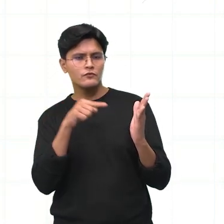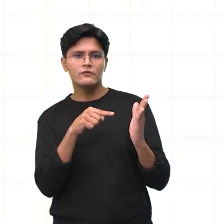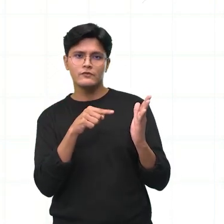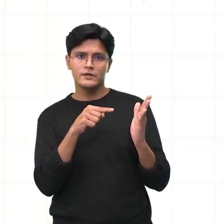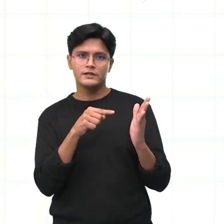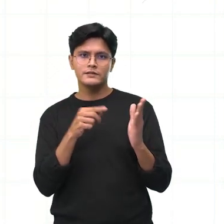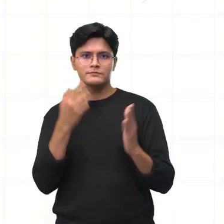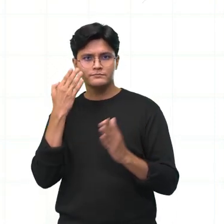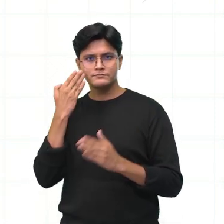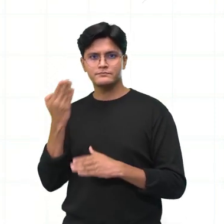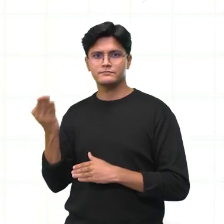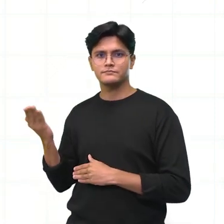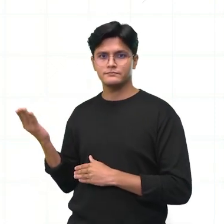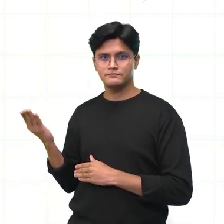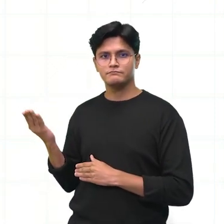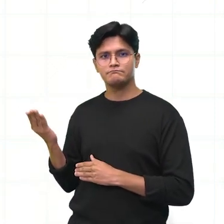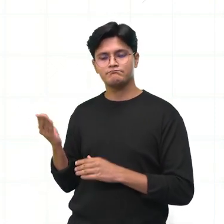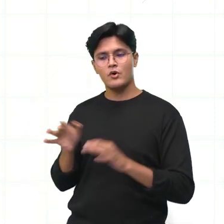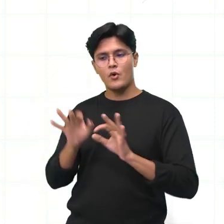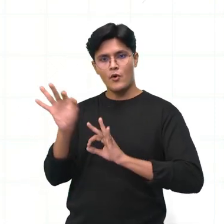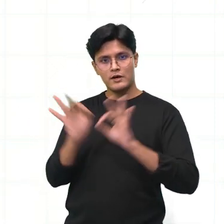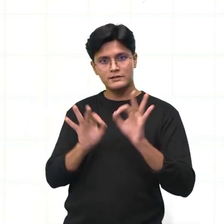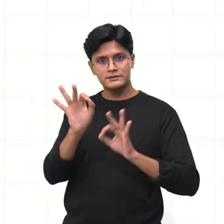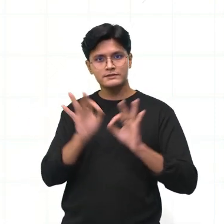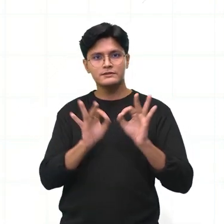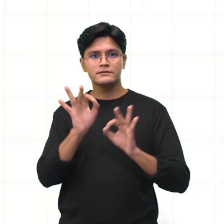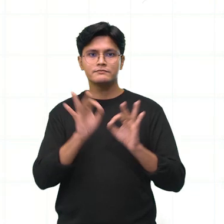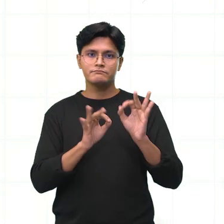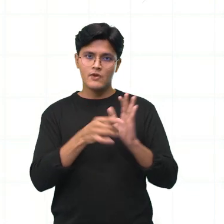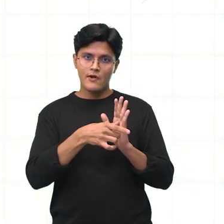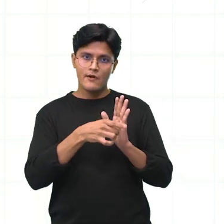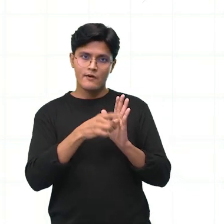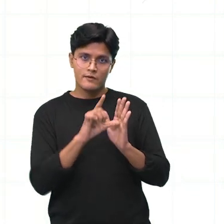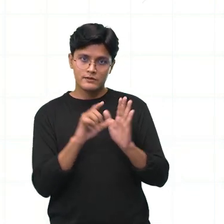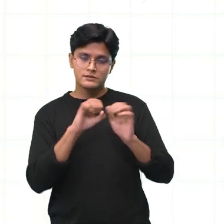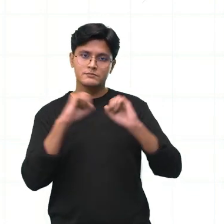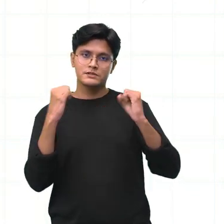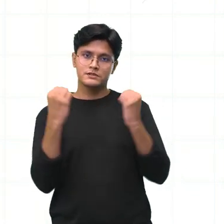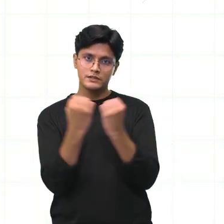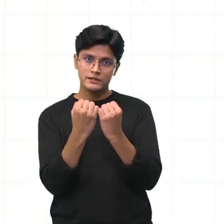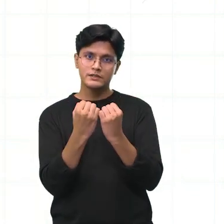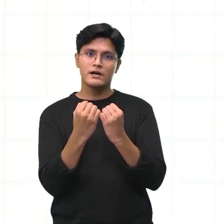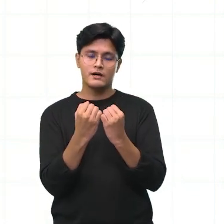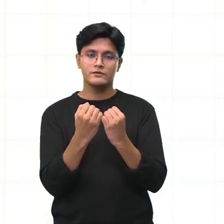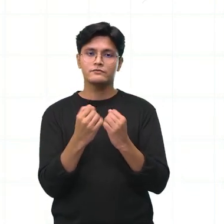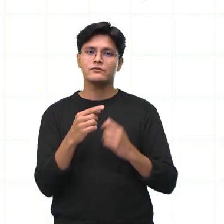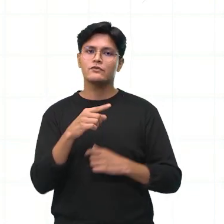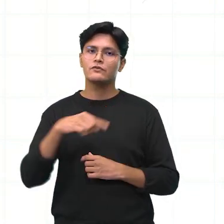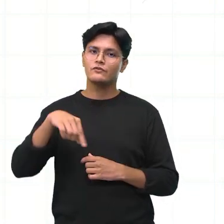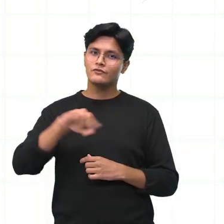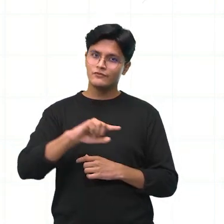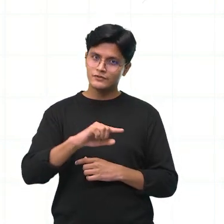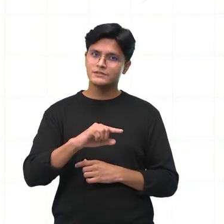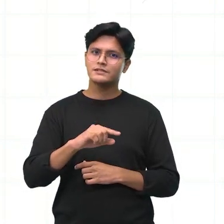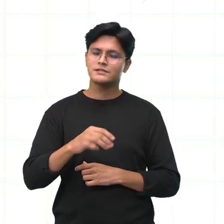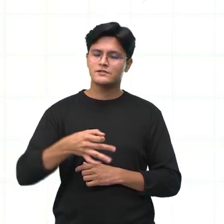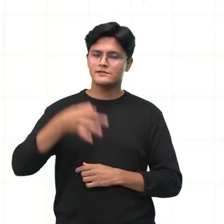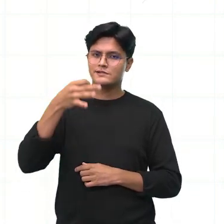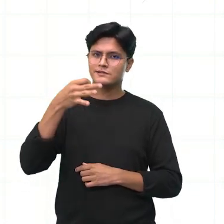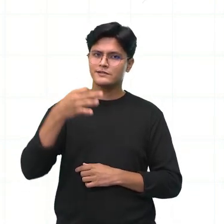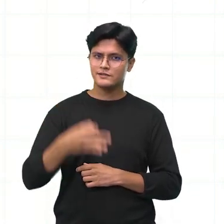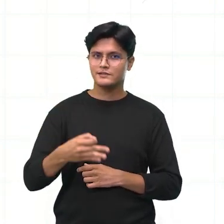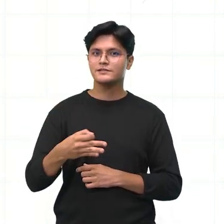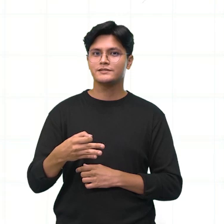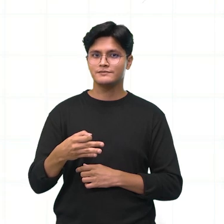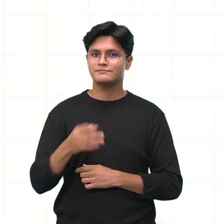né, e fizerem esse planejamento, antes de se prepararem para o seminário, vocês vão tirar de letra, tá bom?